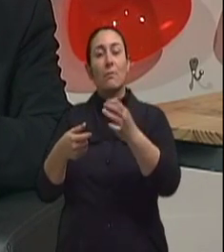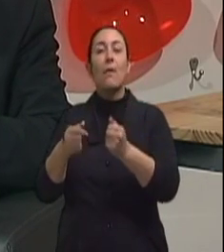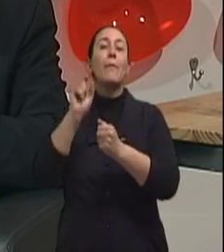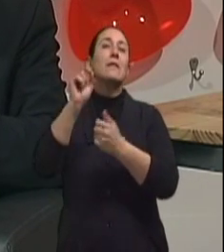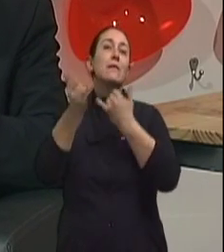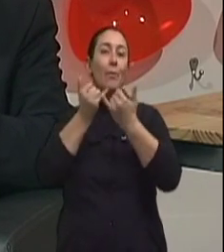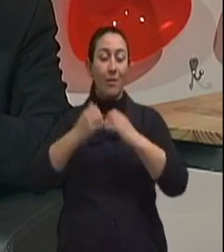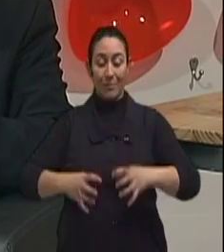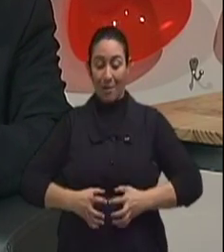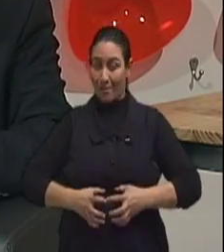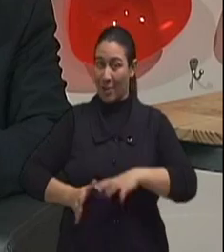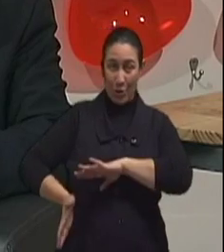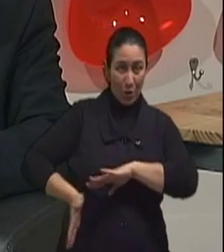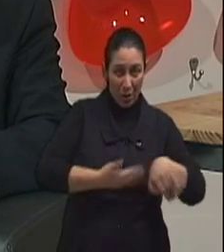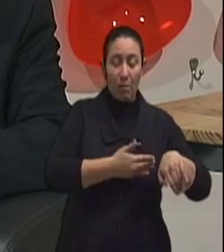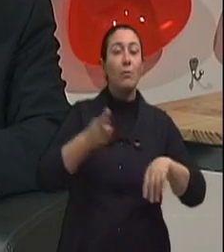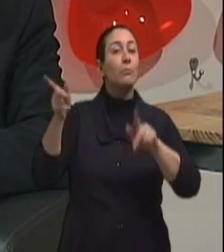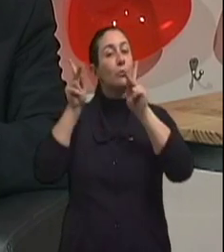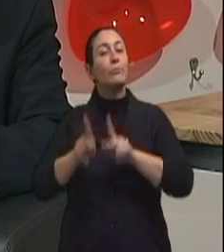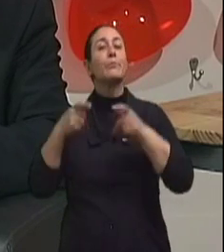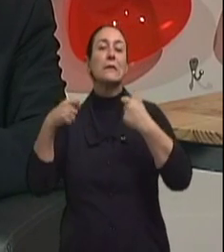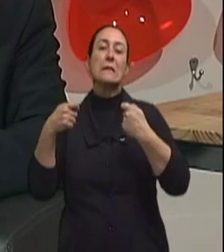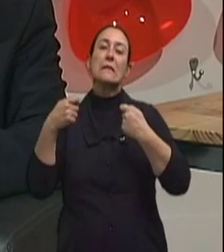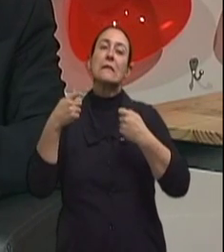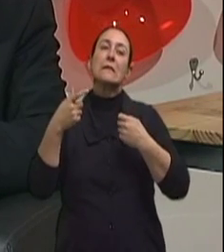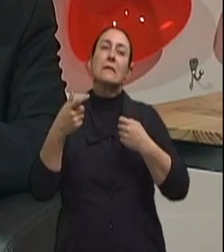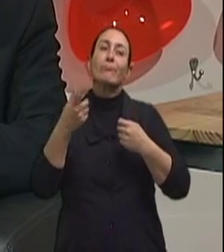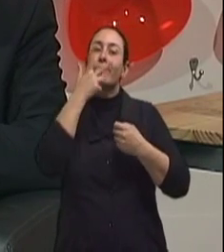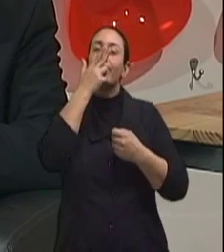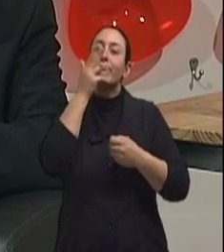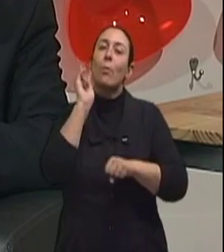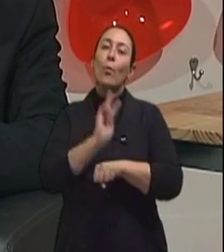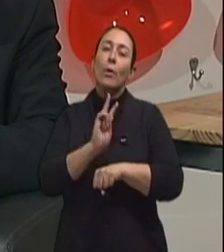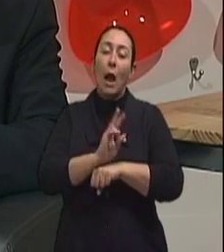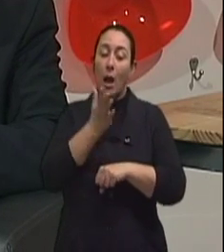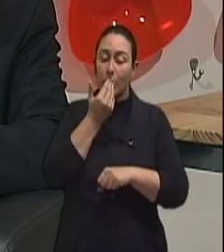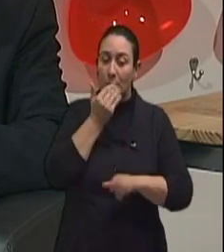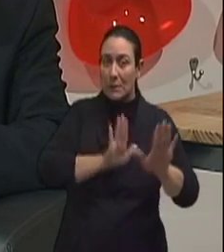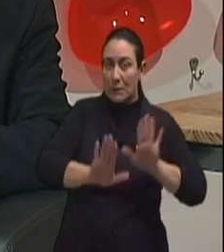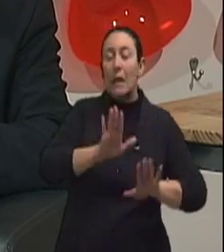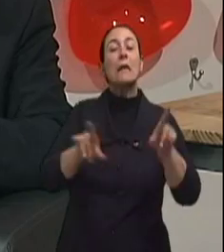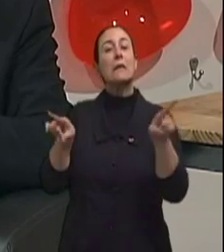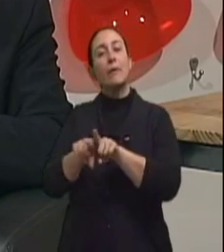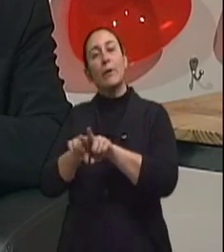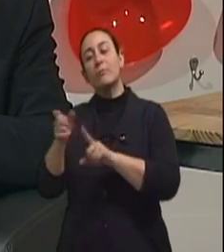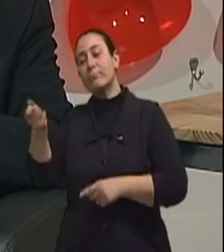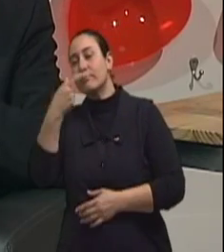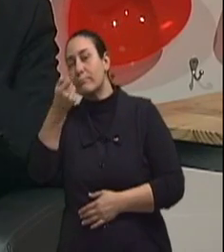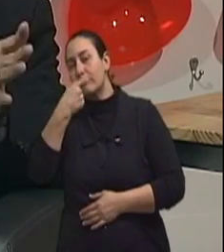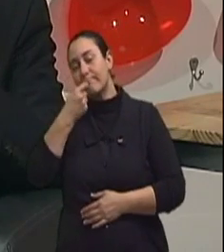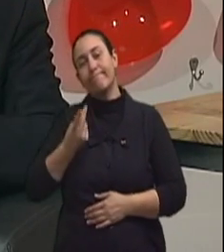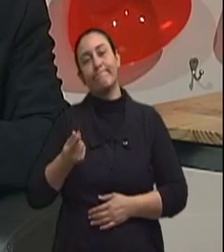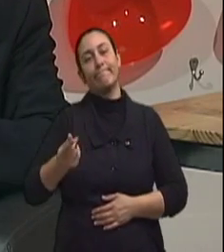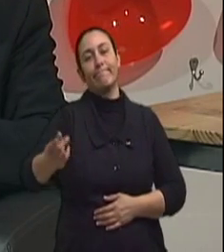fazem a retirada de todo o estômago, é necessário depois fazer uma suplementação com vitamina B12 por toda a